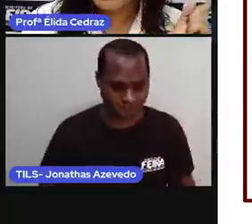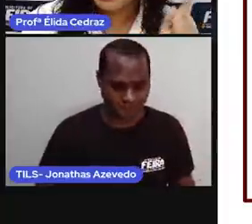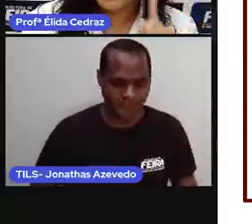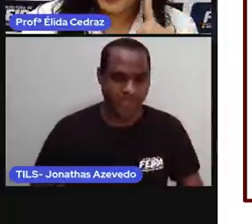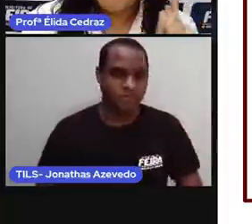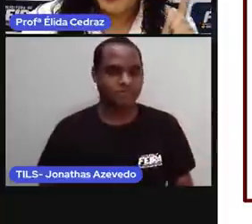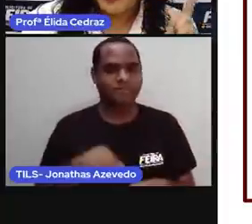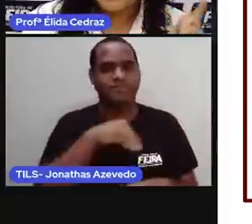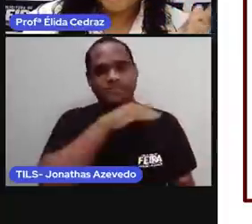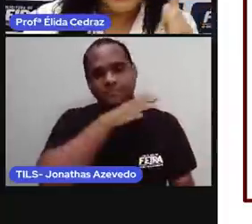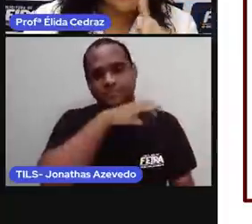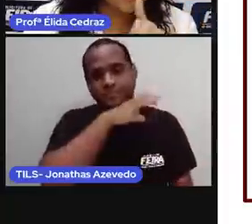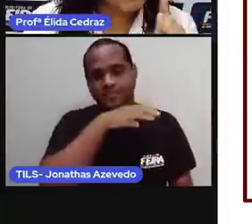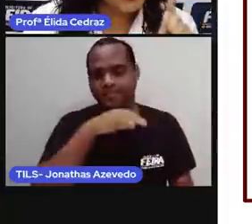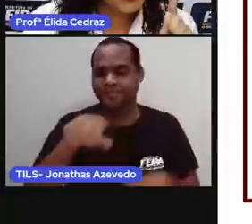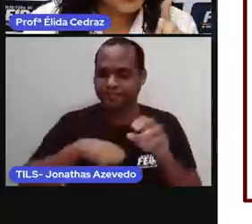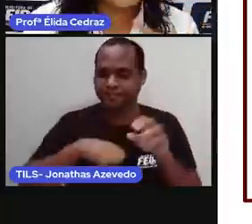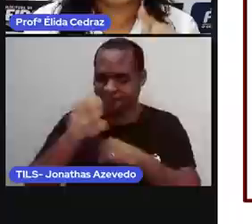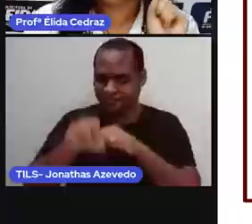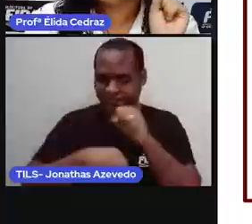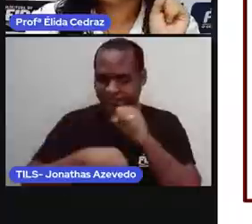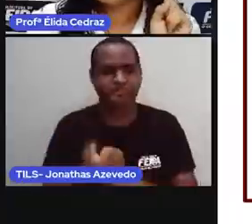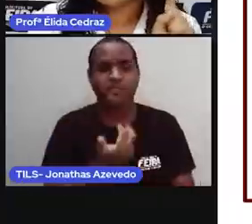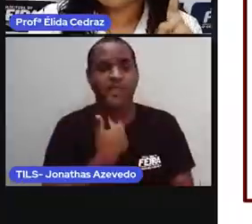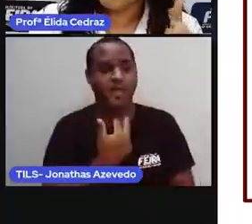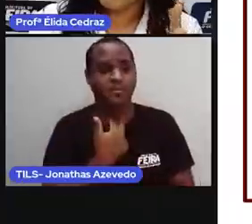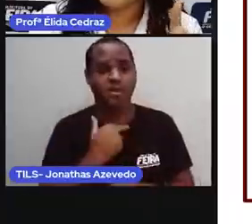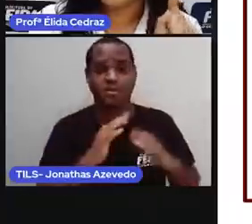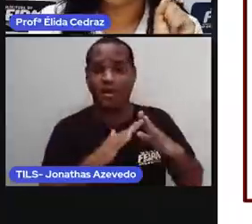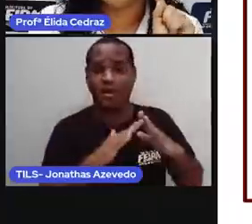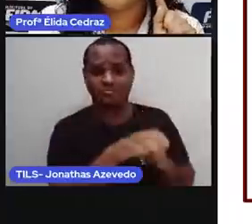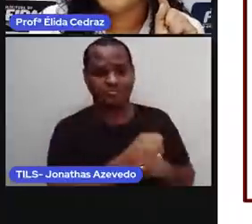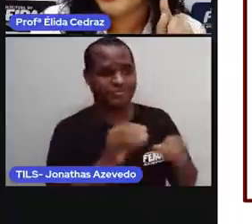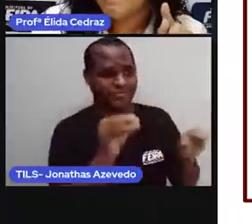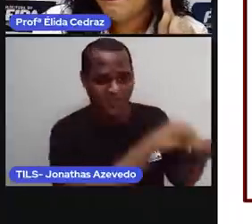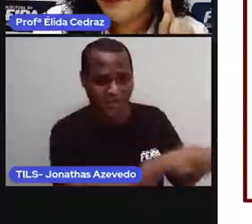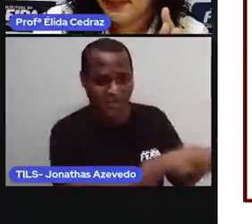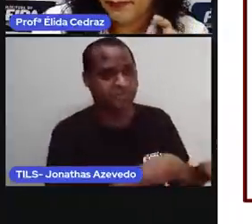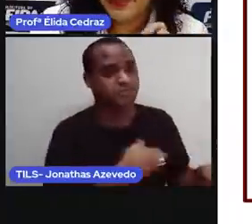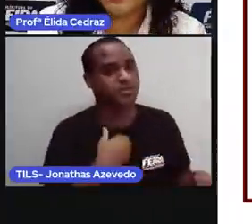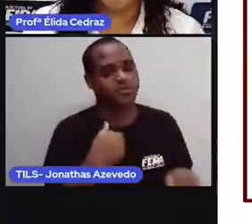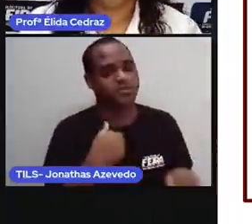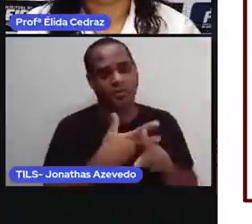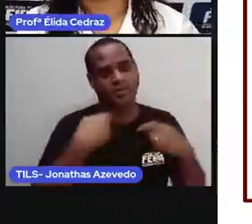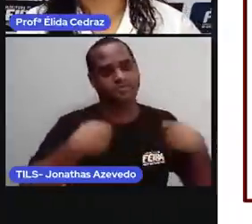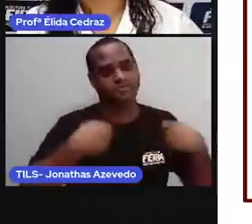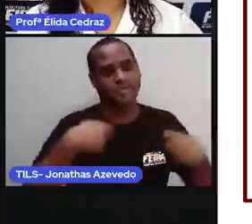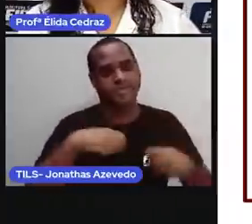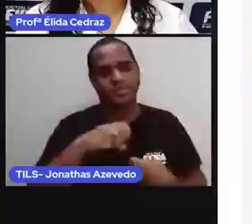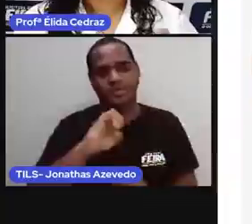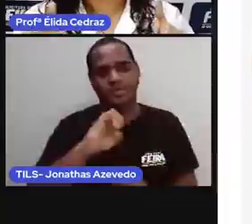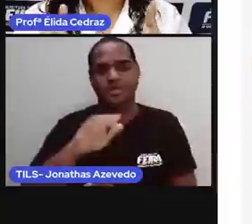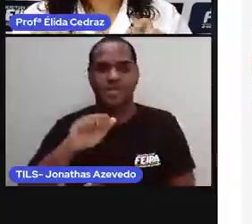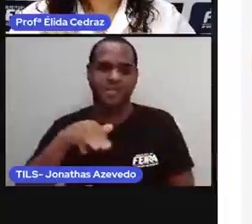pegando bichinho na mata para levar para casa. Tem que procurar o IBAMA. Ok?